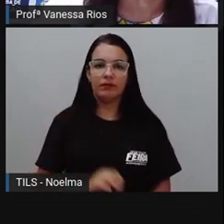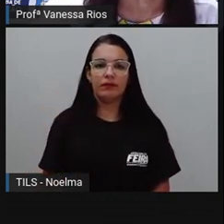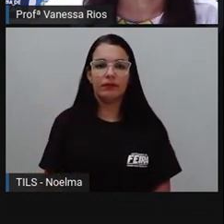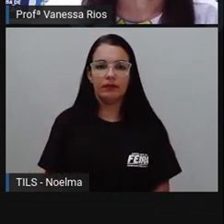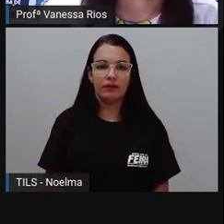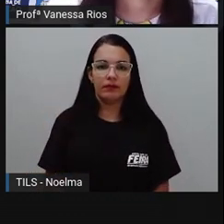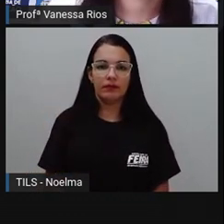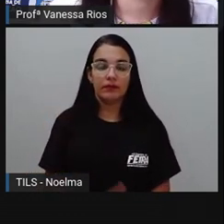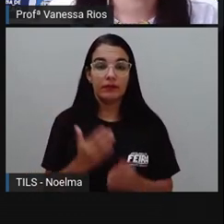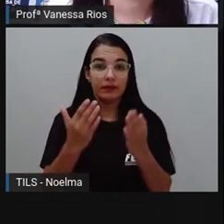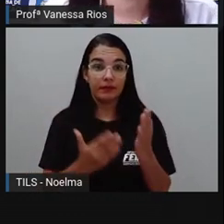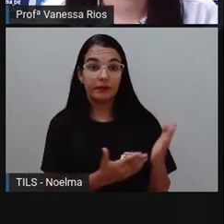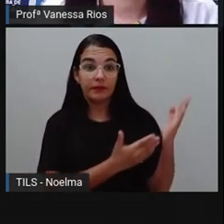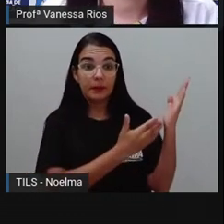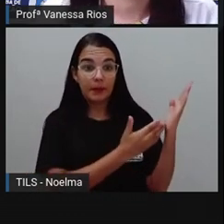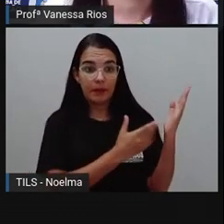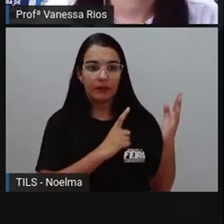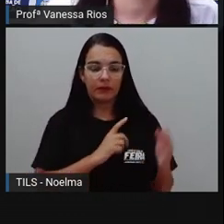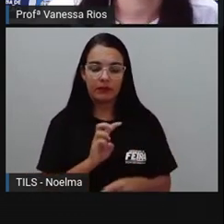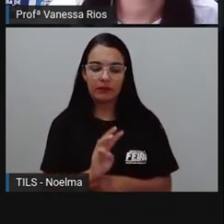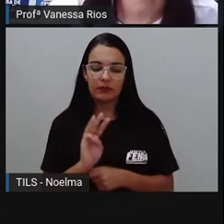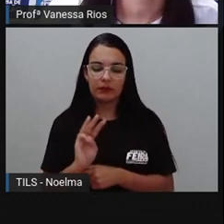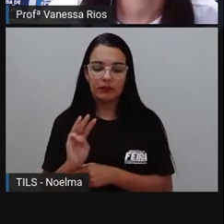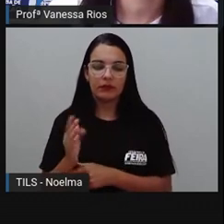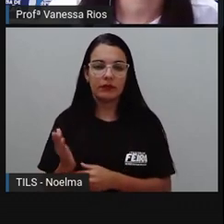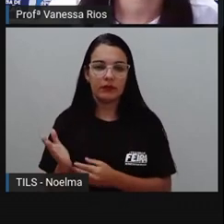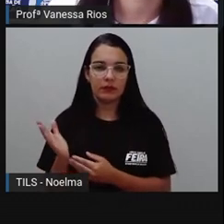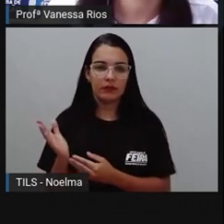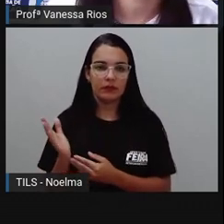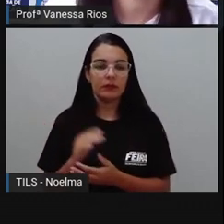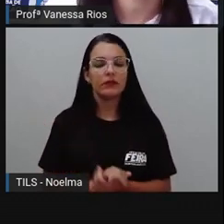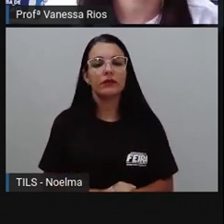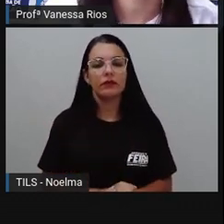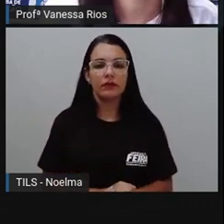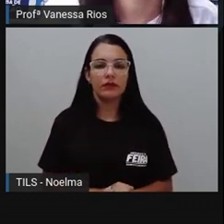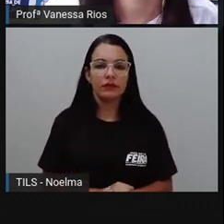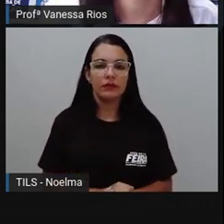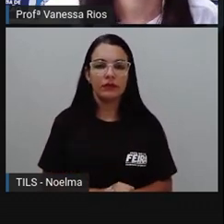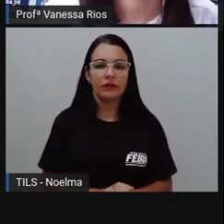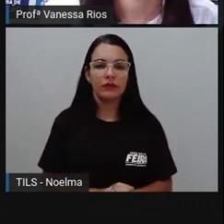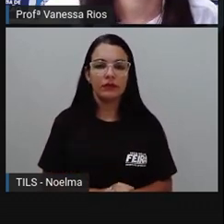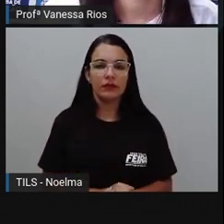E aí a Pró colocou o site onde este texto está disponível.